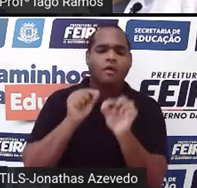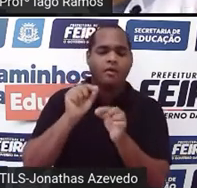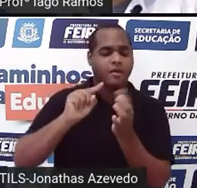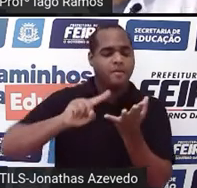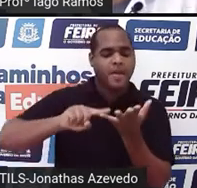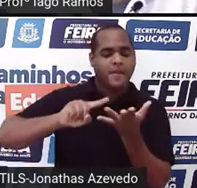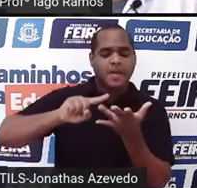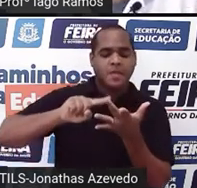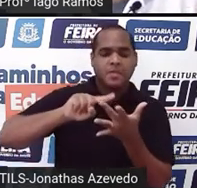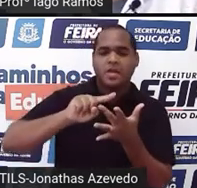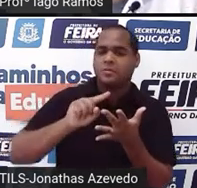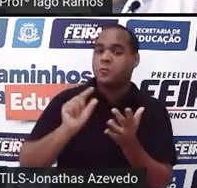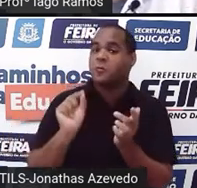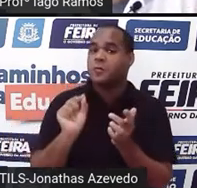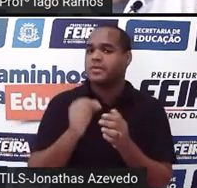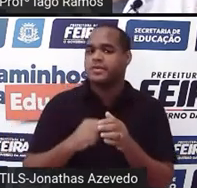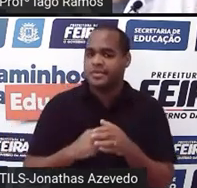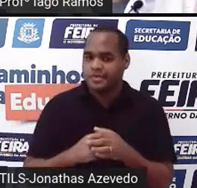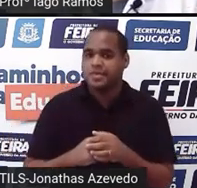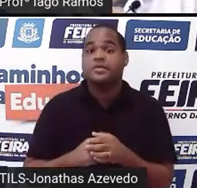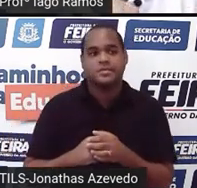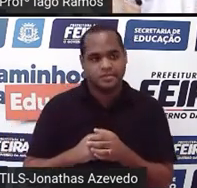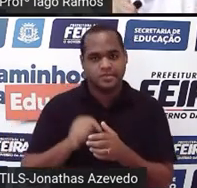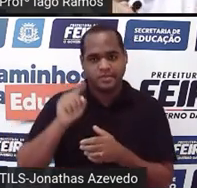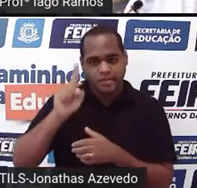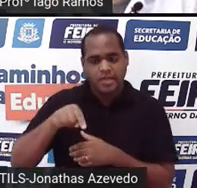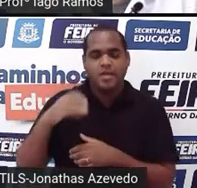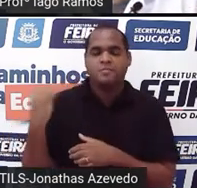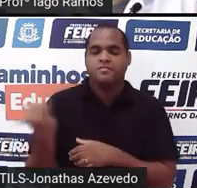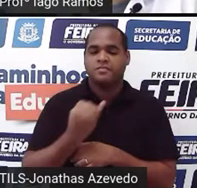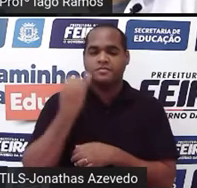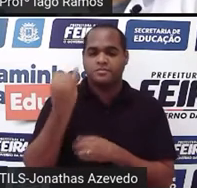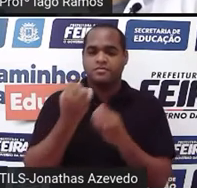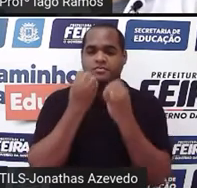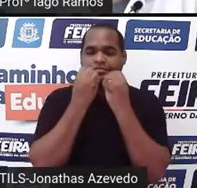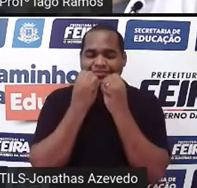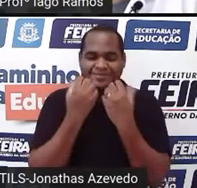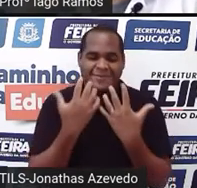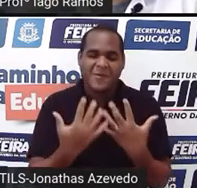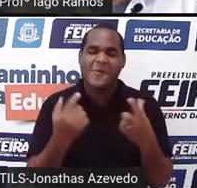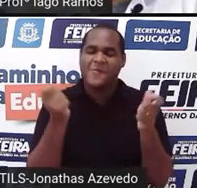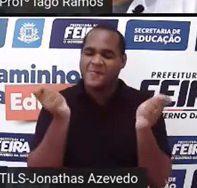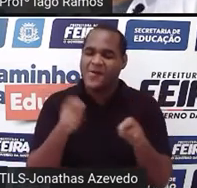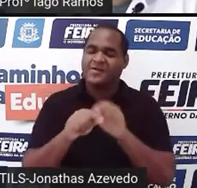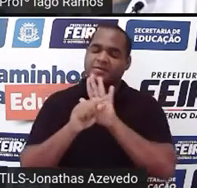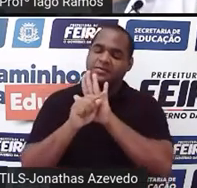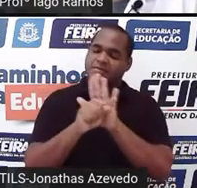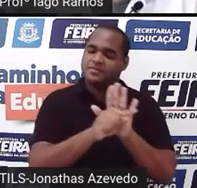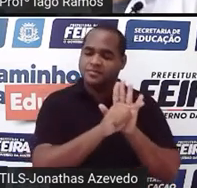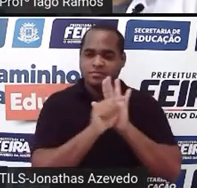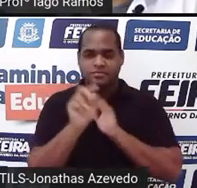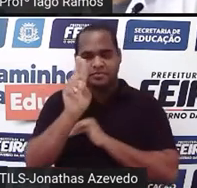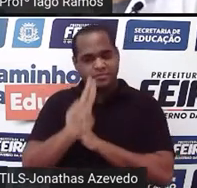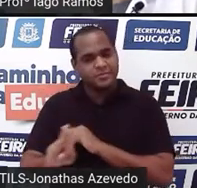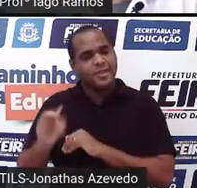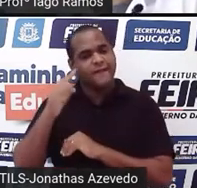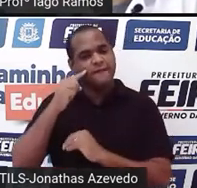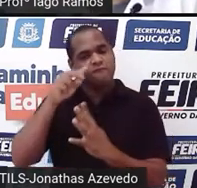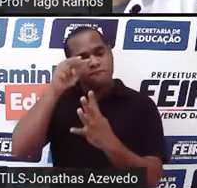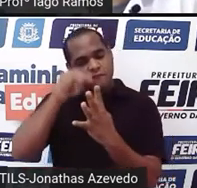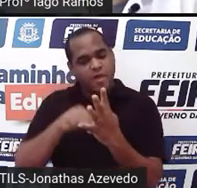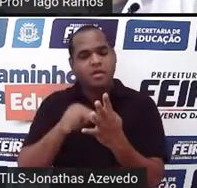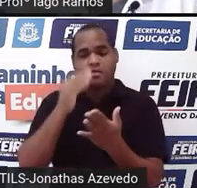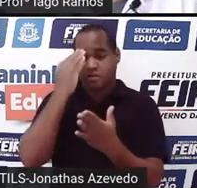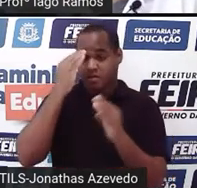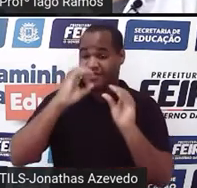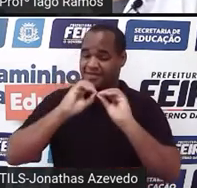dizer, tá bom? É uma outra vantagem, uma outra coisa boa da gente usar, de a gente ler e interpretar